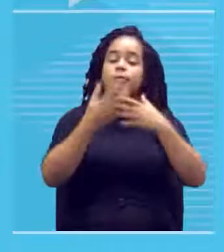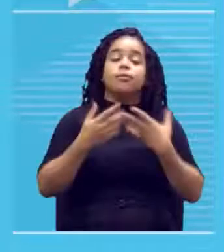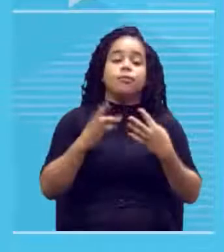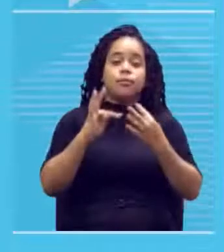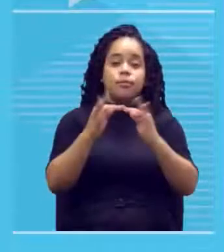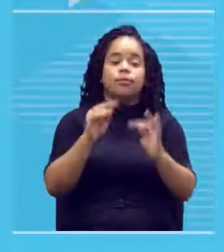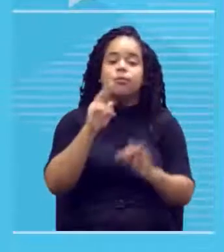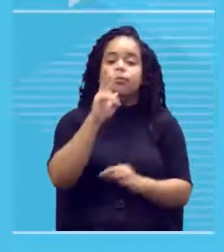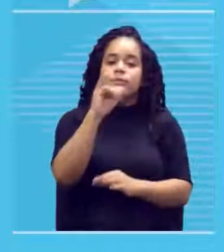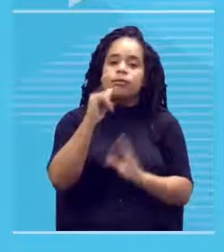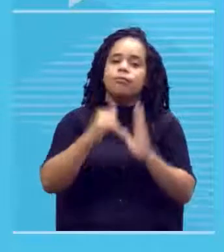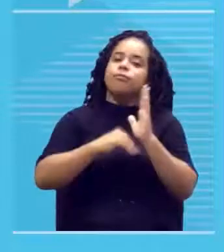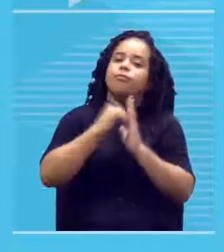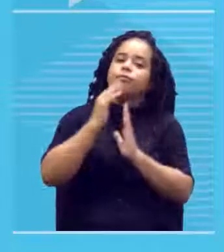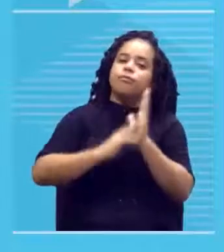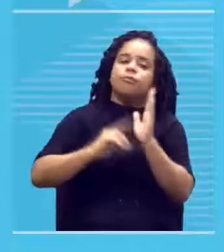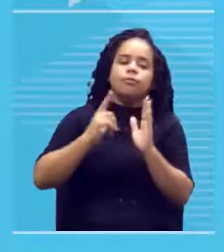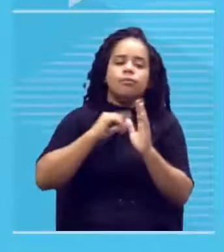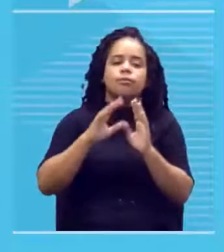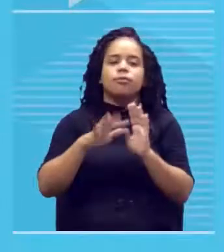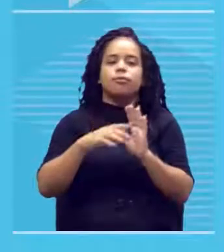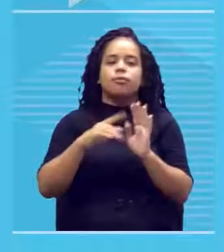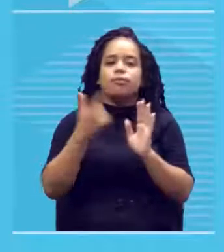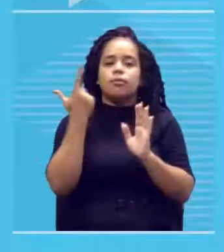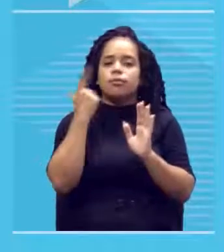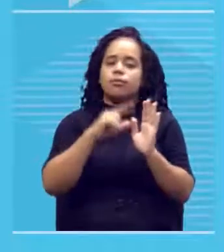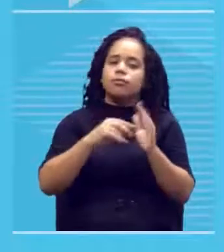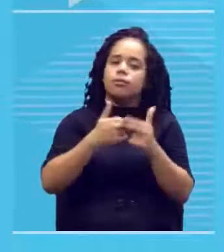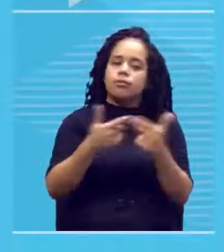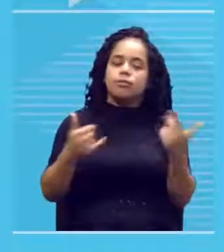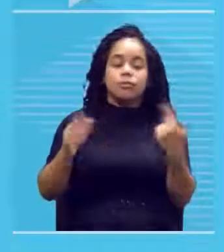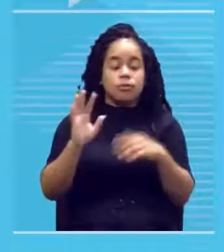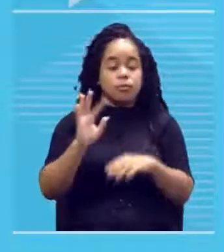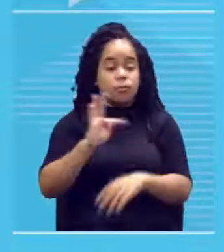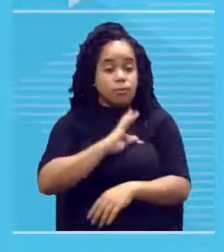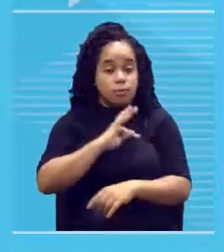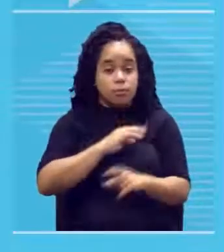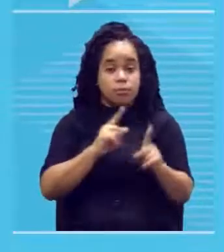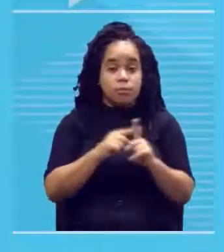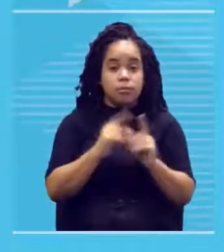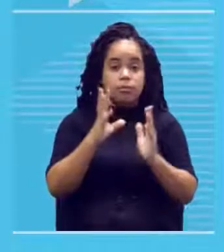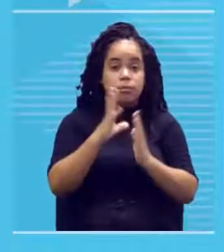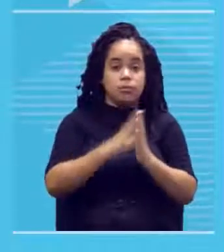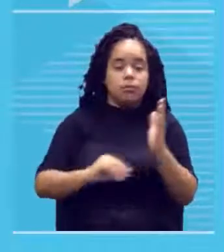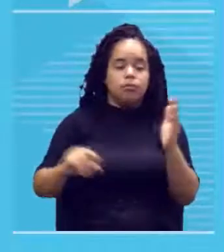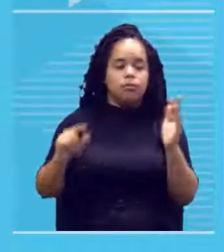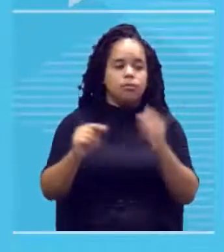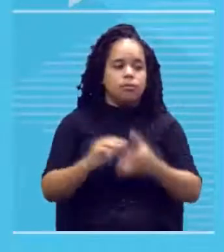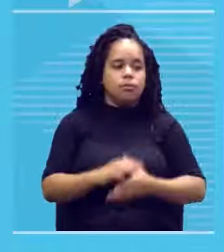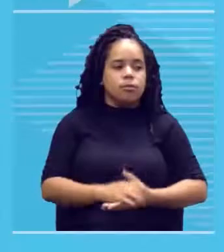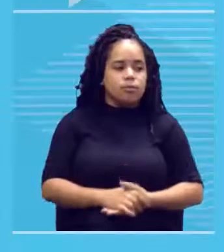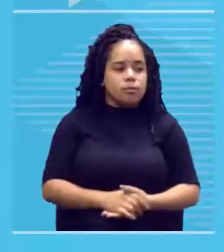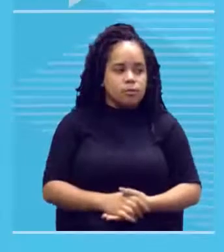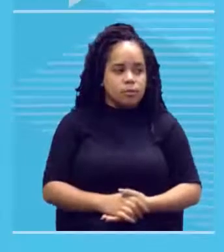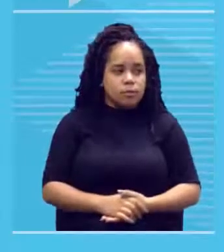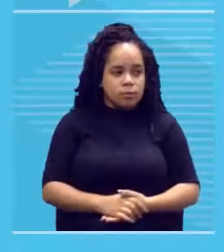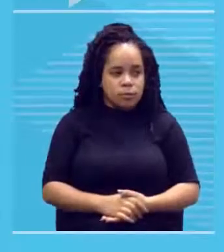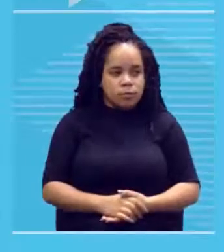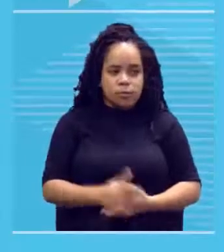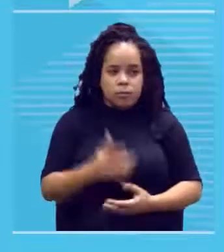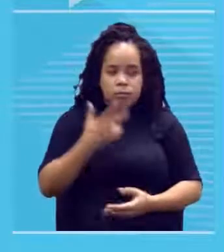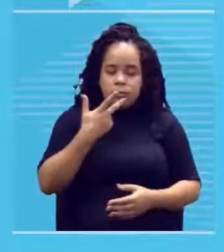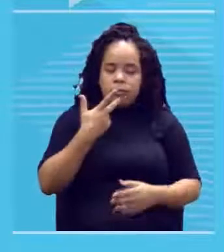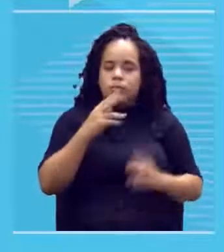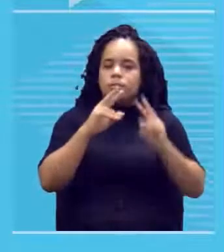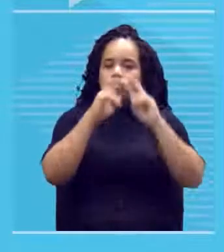pintura vai adquirir diversas técnicas, modelos e tendências. Se fala muito de tinta a